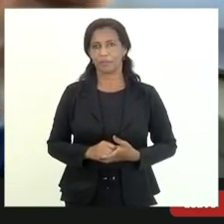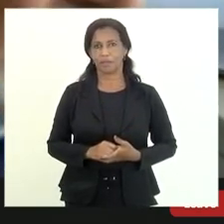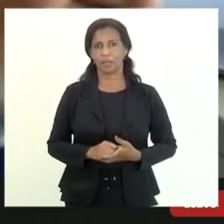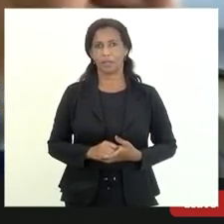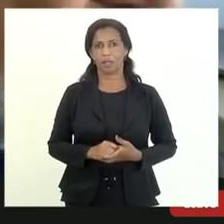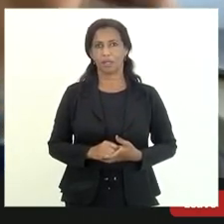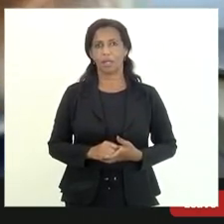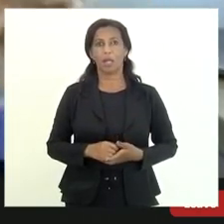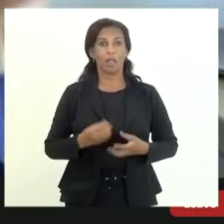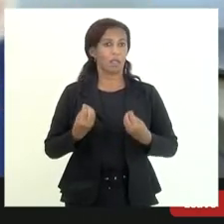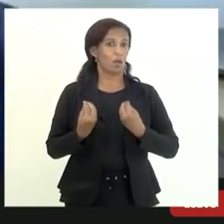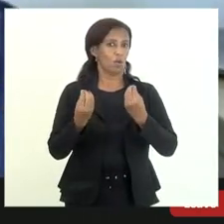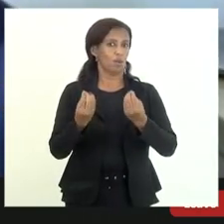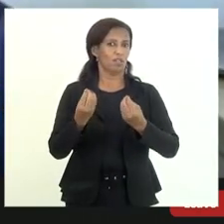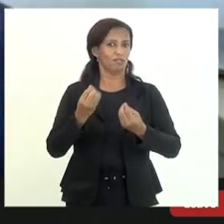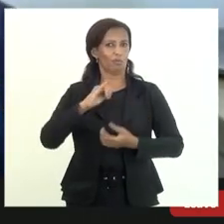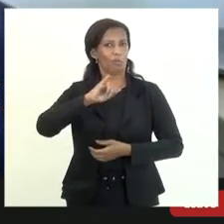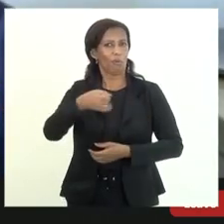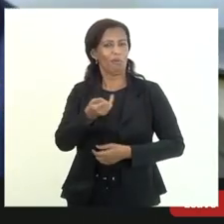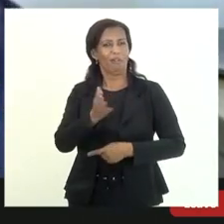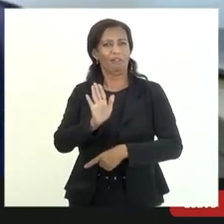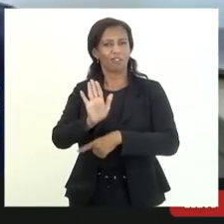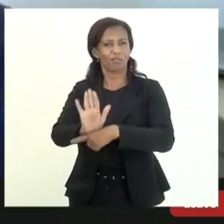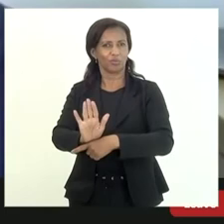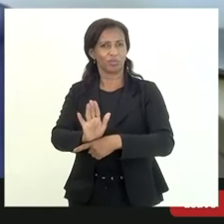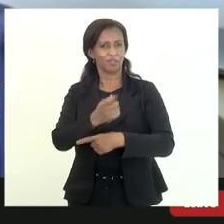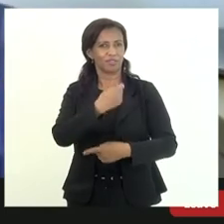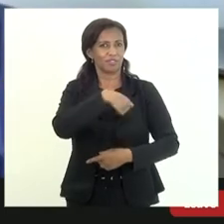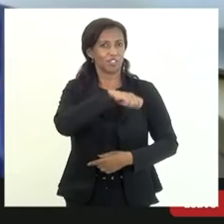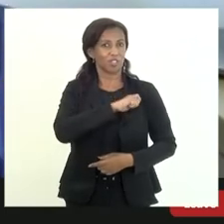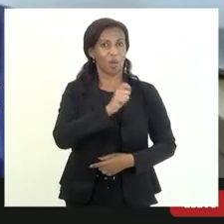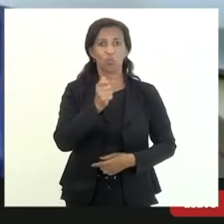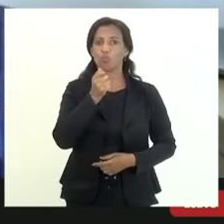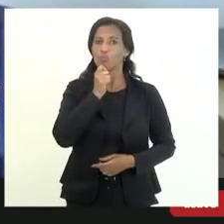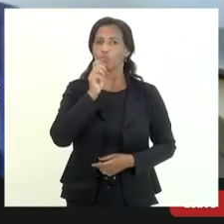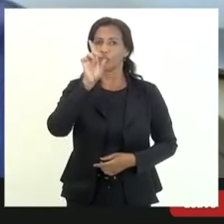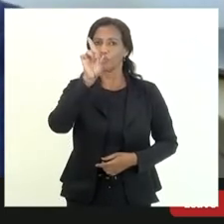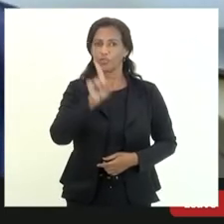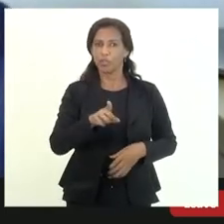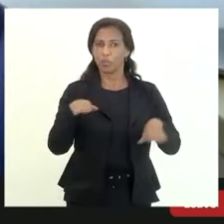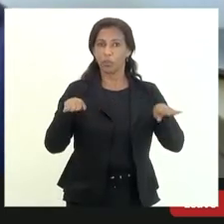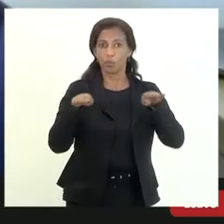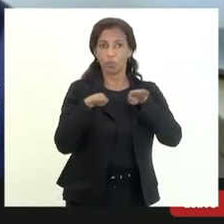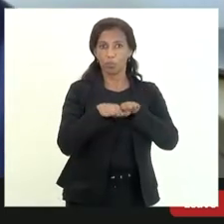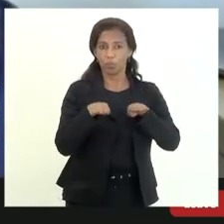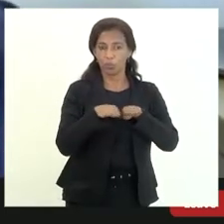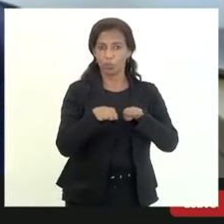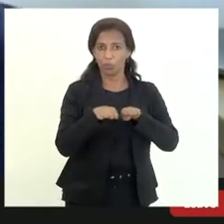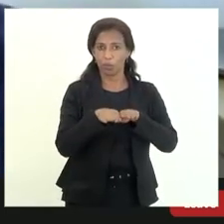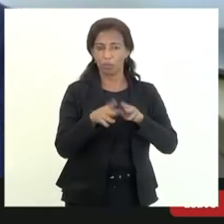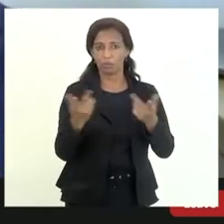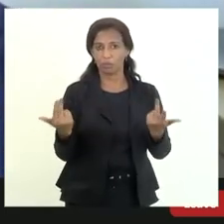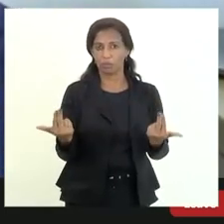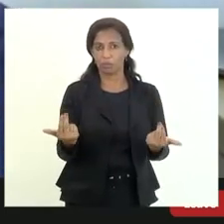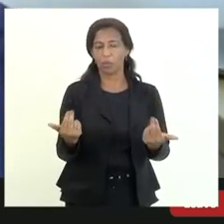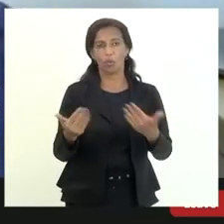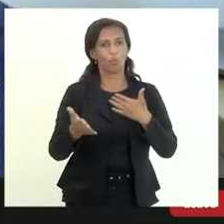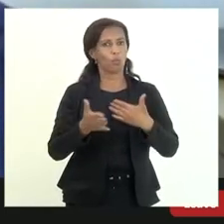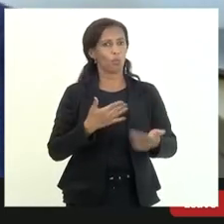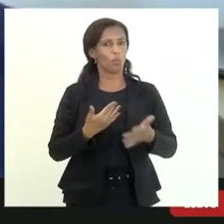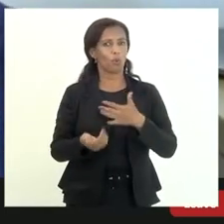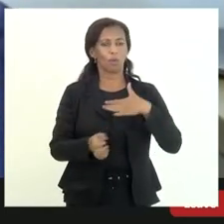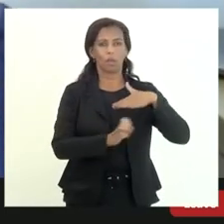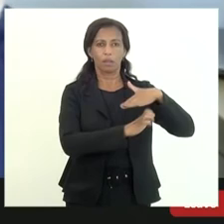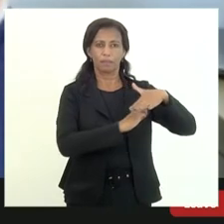de dar benefício fiscal que não teriam direito aos mesmos qualquer uma